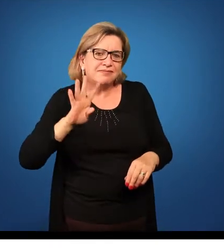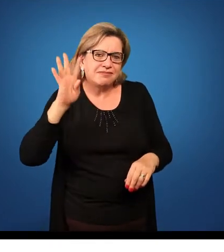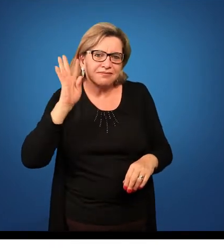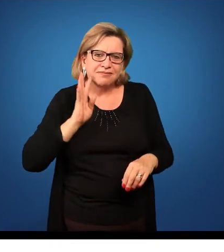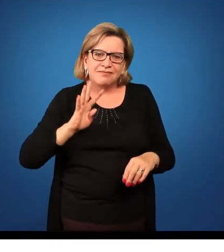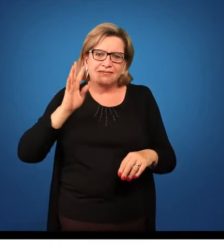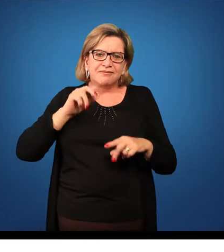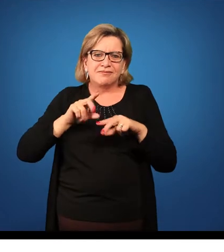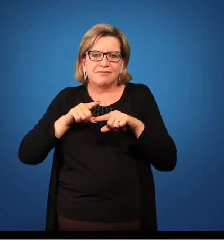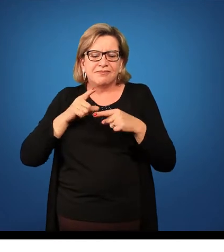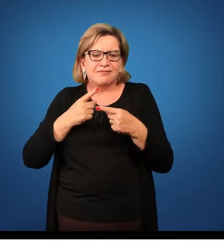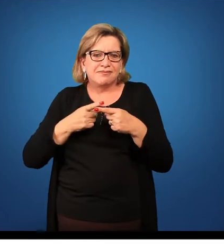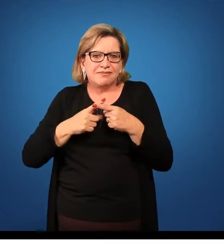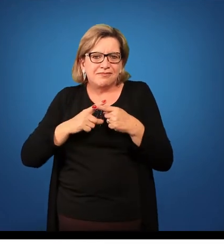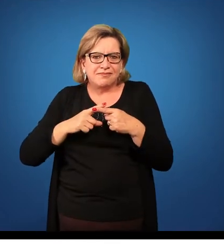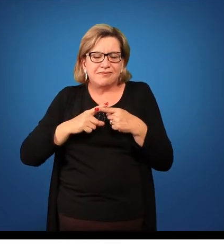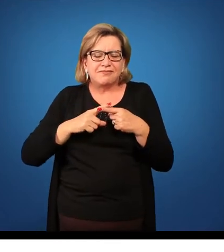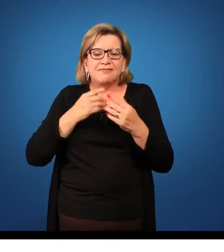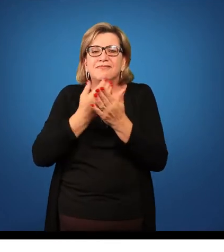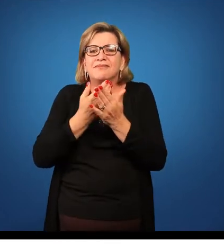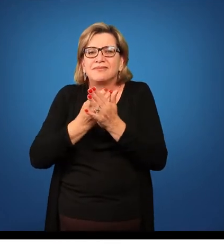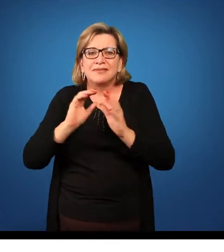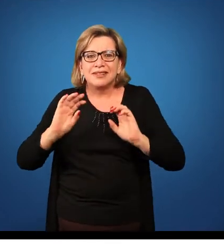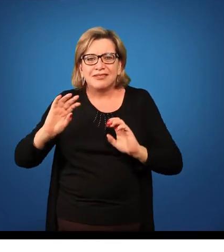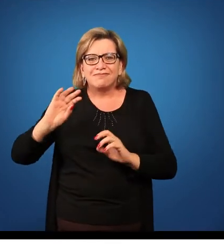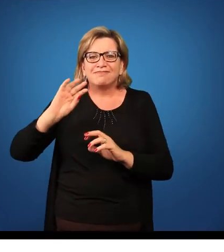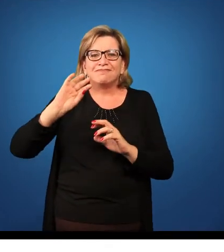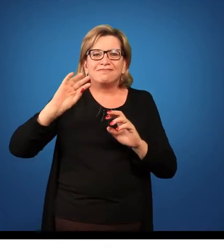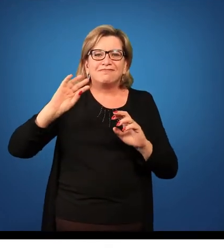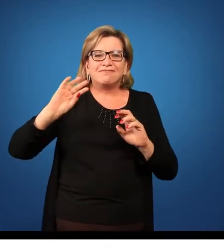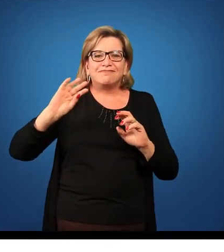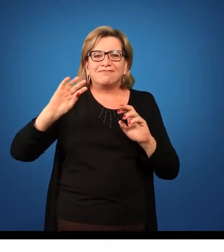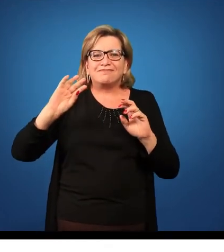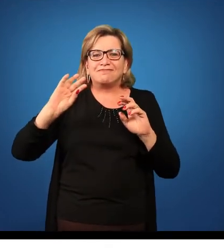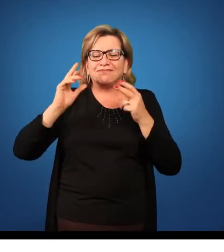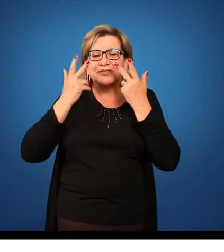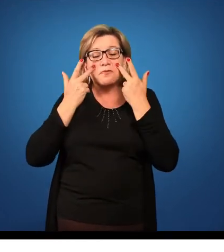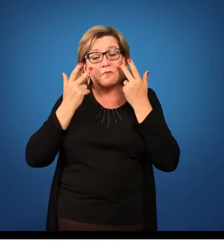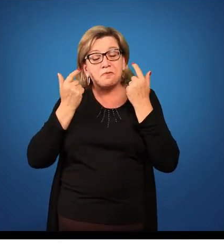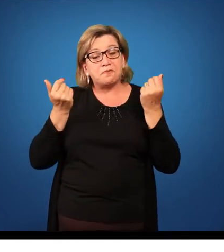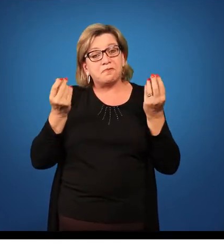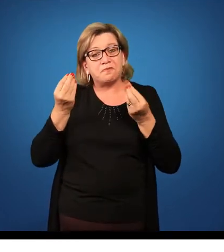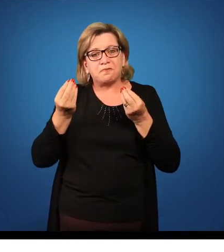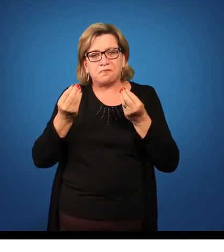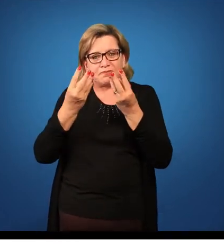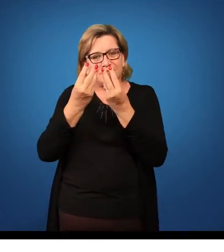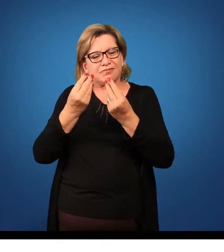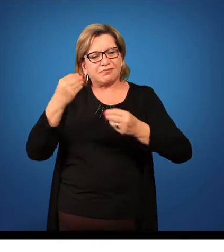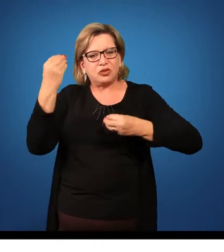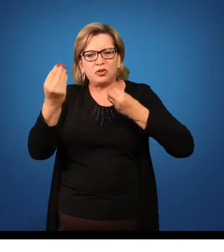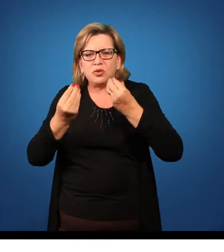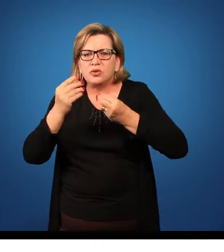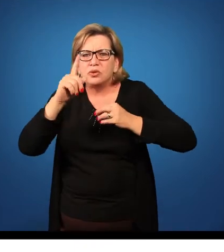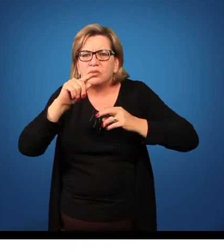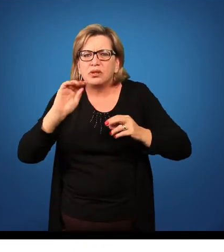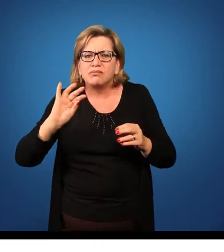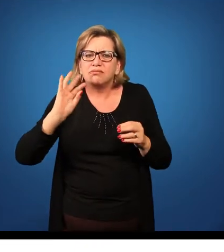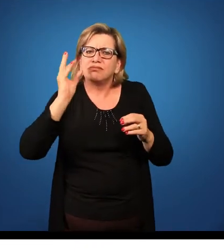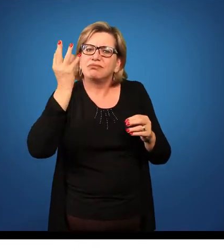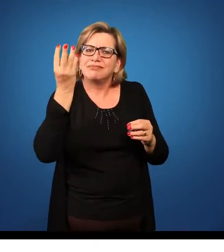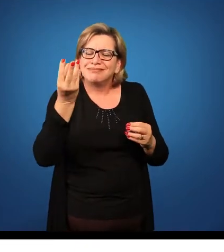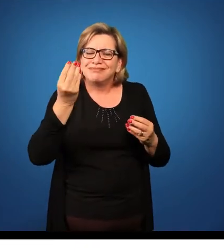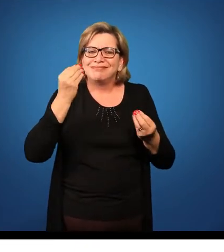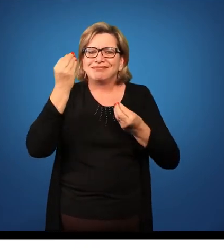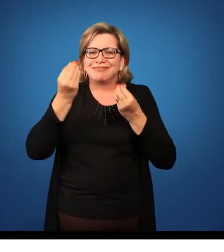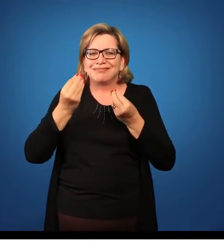estuda fenômenos naturais. Então ela trabalha a partir de curiosidade do ser humano. Como isso funciona? Como acontece